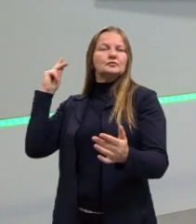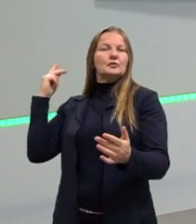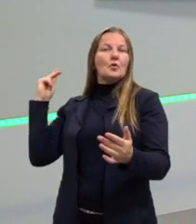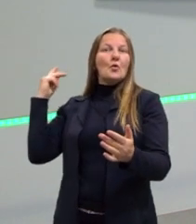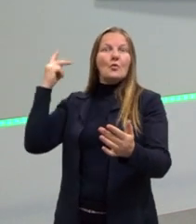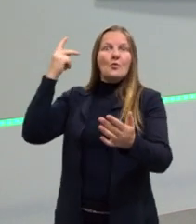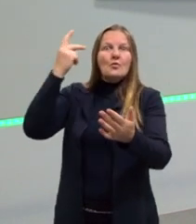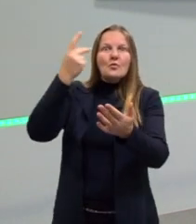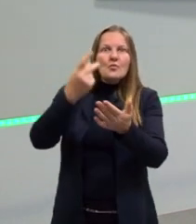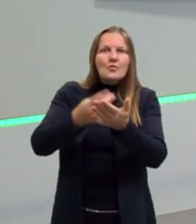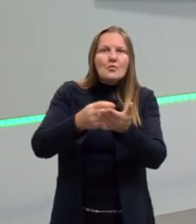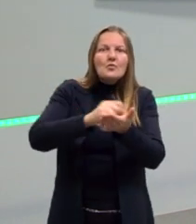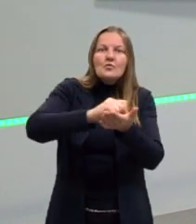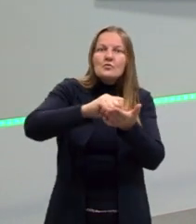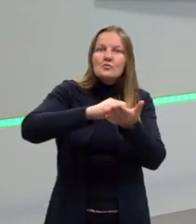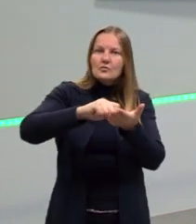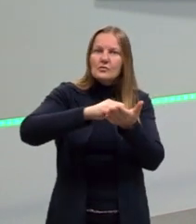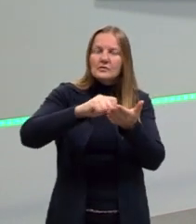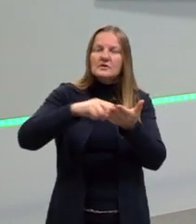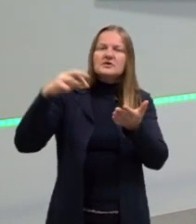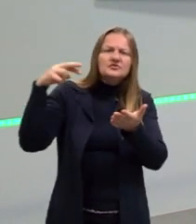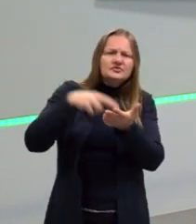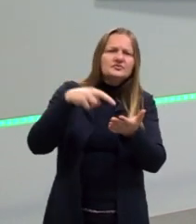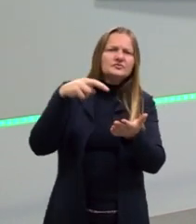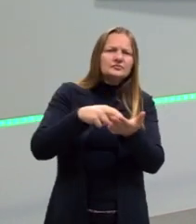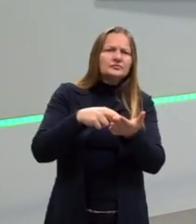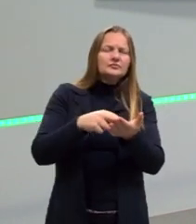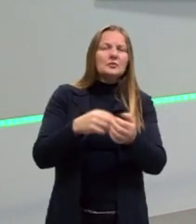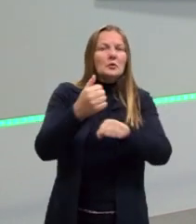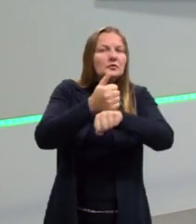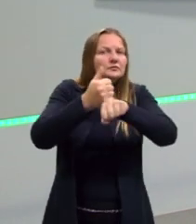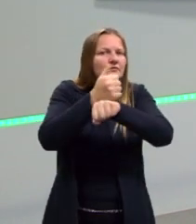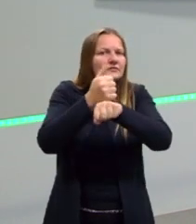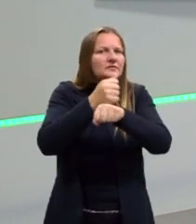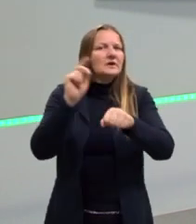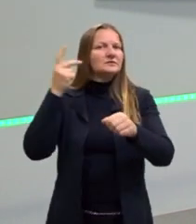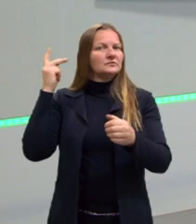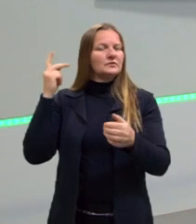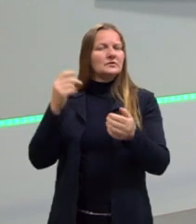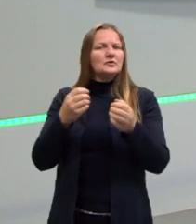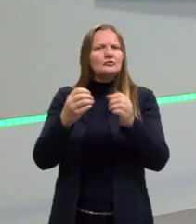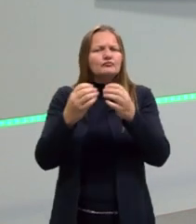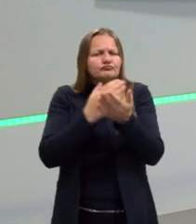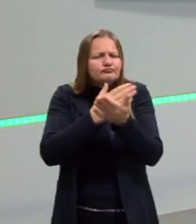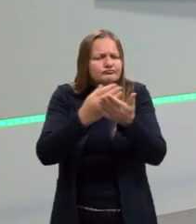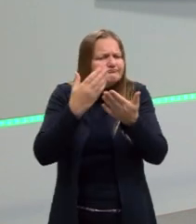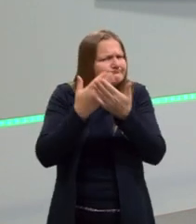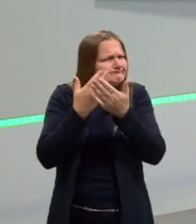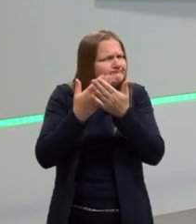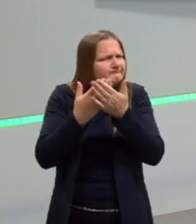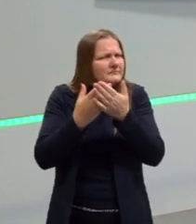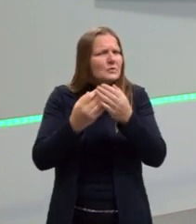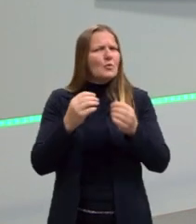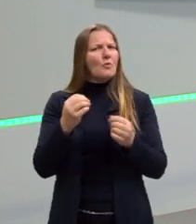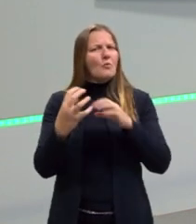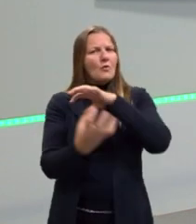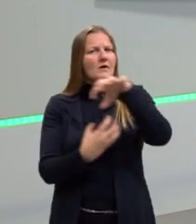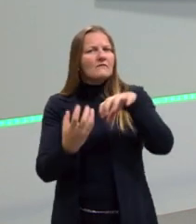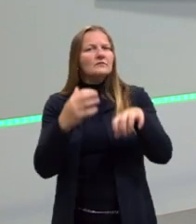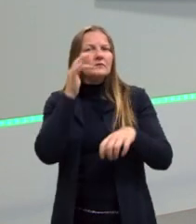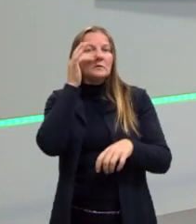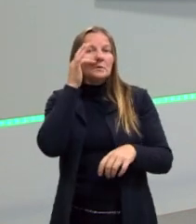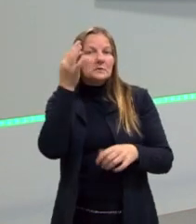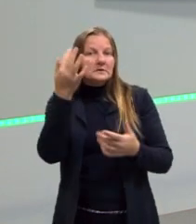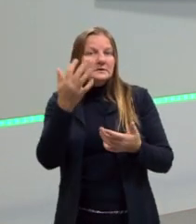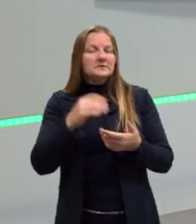o conhecimento histórico. Então, os historiadores começam a estudar a Revolução Francesa e diferentes historiadores vão